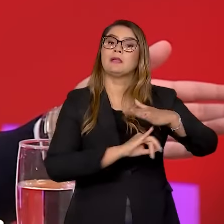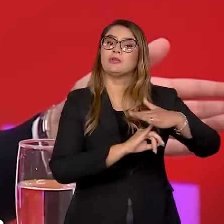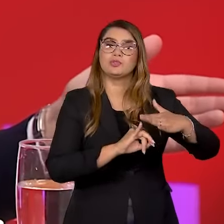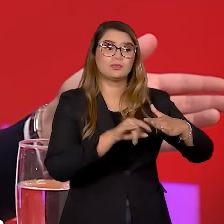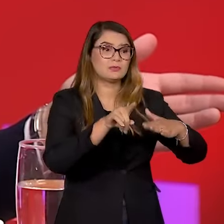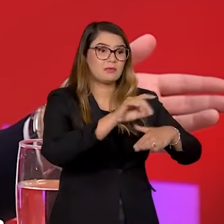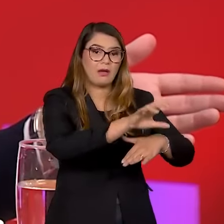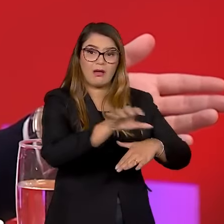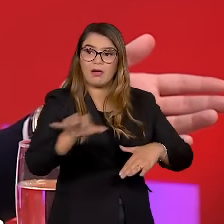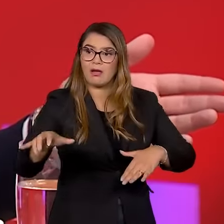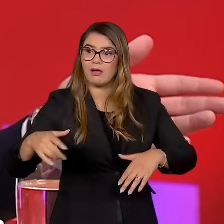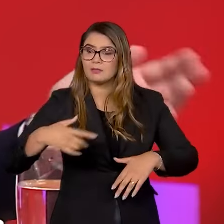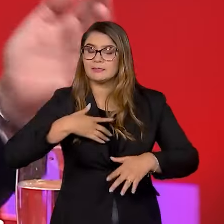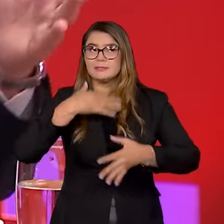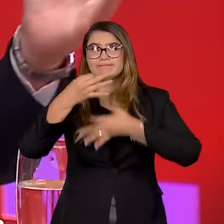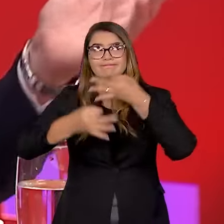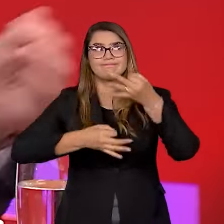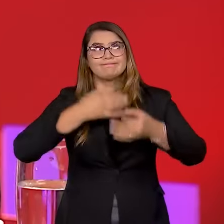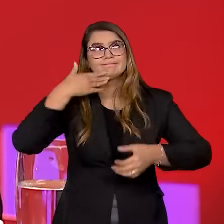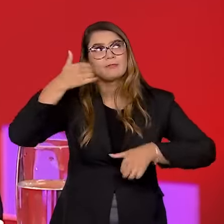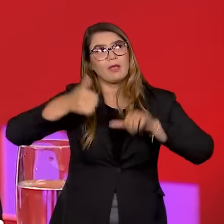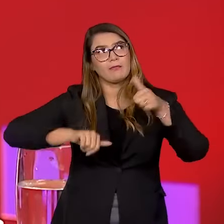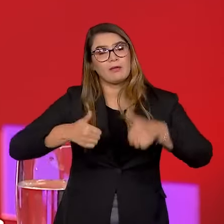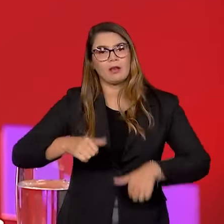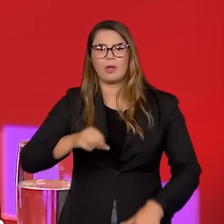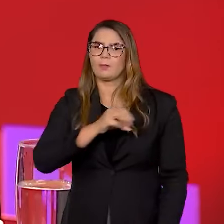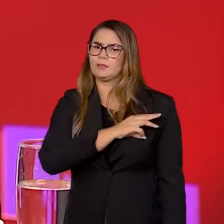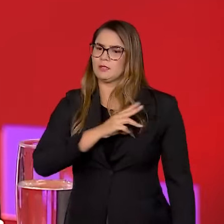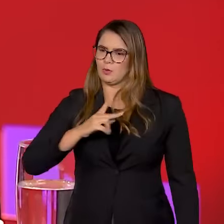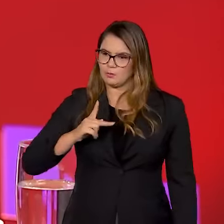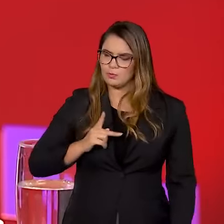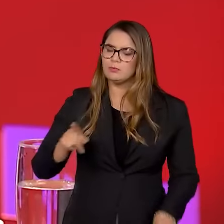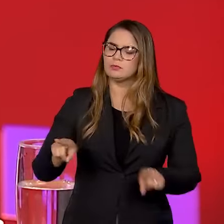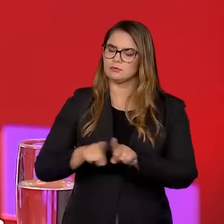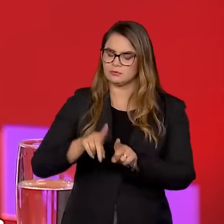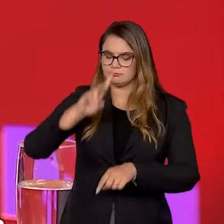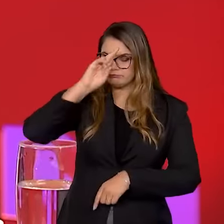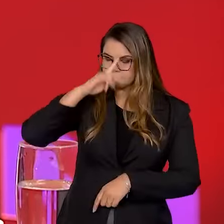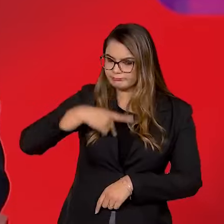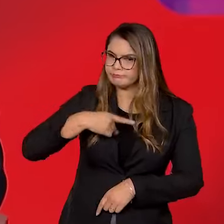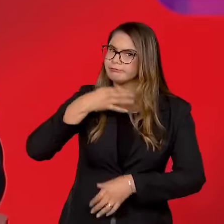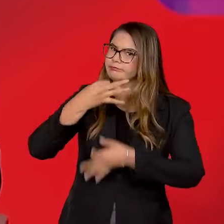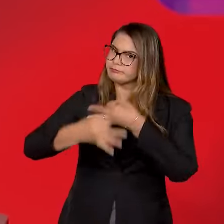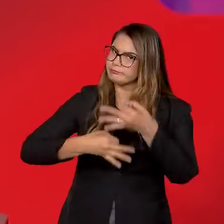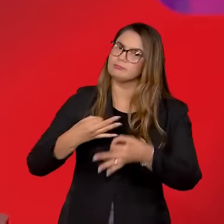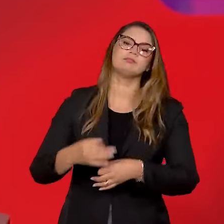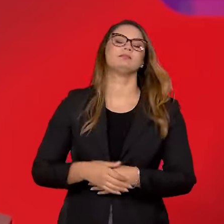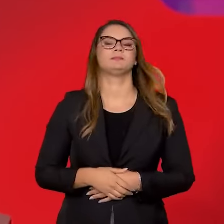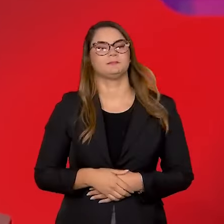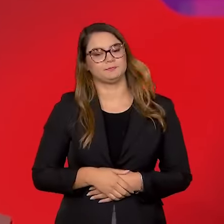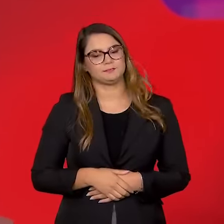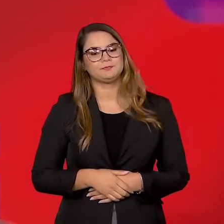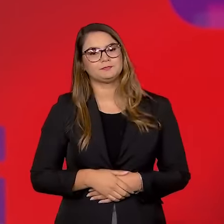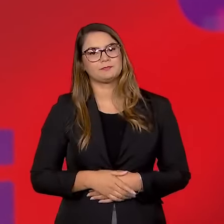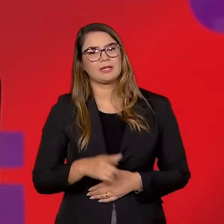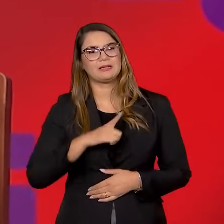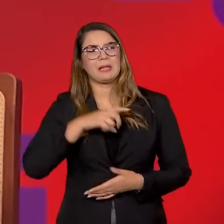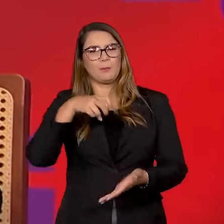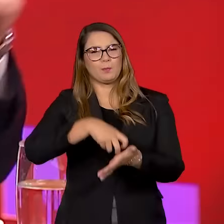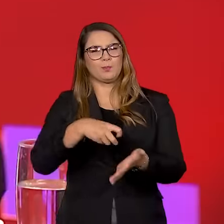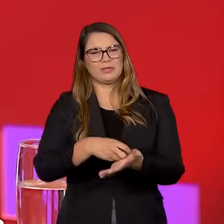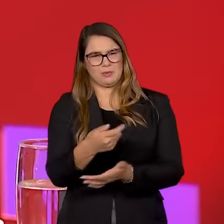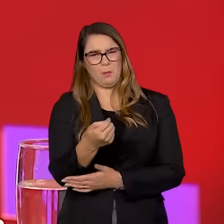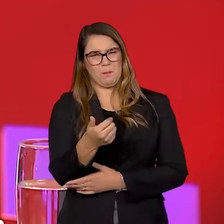precisam fazer as suas próprias autocríticas. O Ministério Público, seguramente, precisa fazer uma grande autocrítica. Mas há muito pouca autopunição dentro dessas instituições.